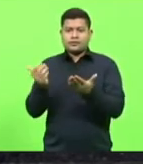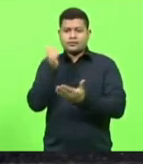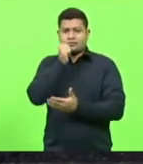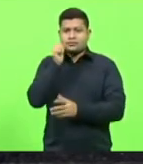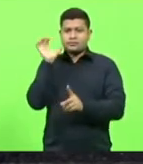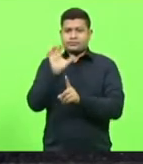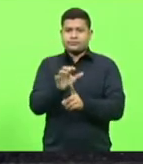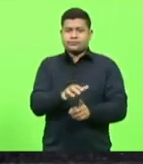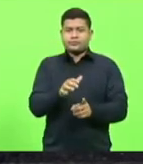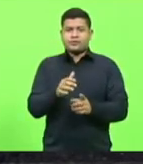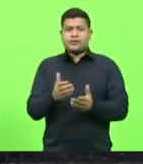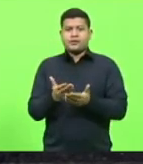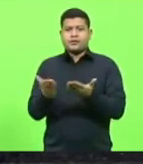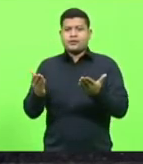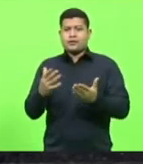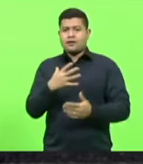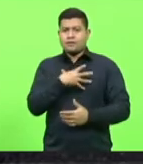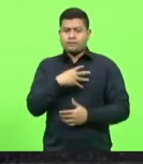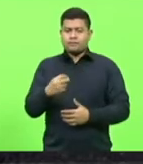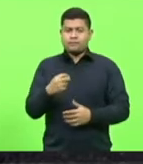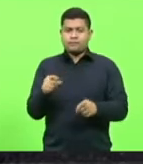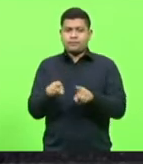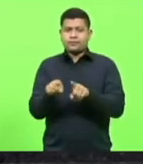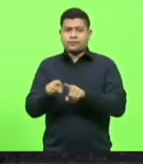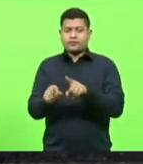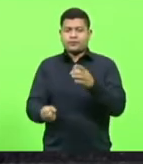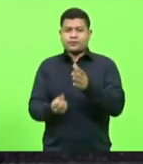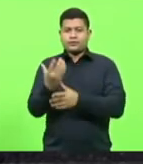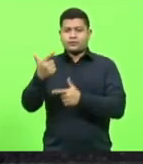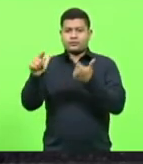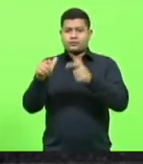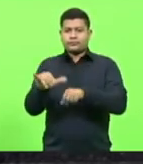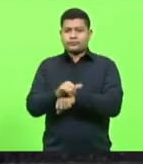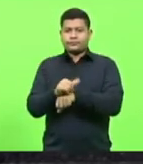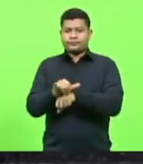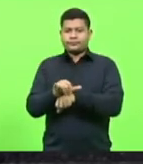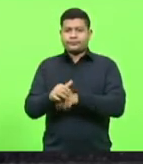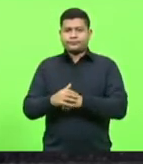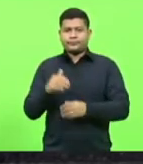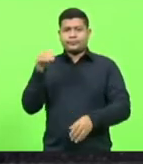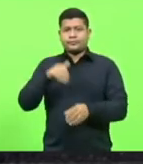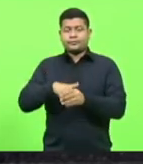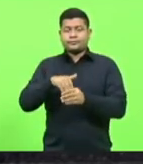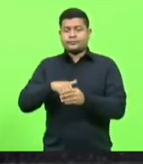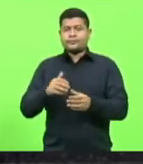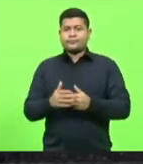e seus filhos. e adota outras providências. Em votação.